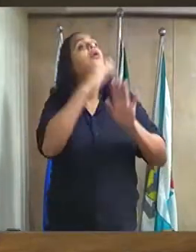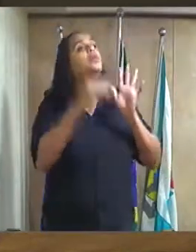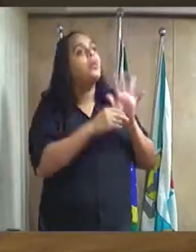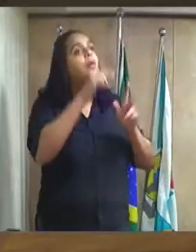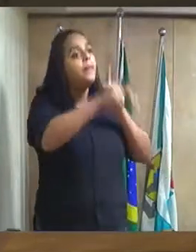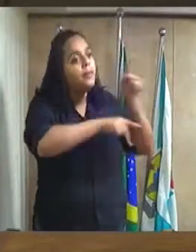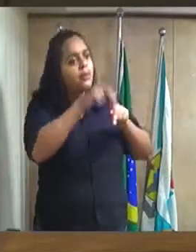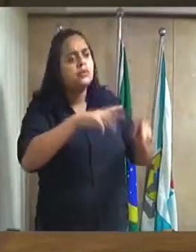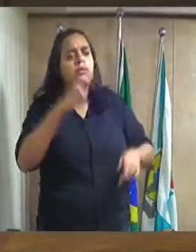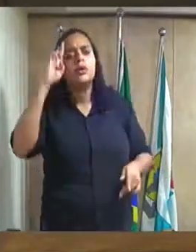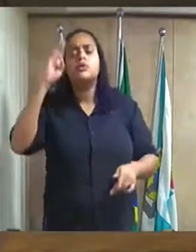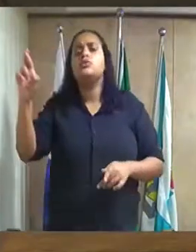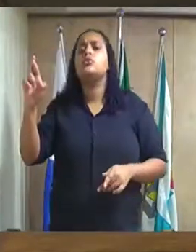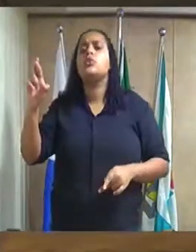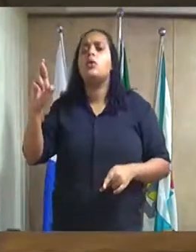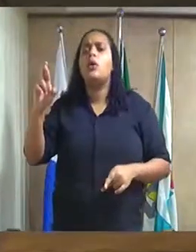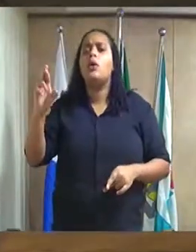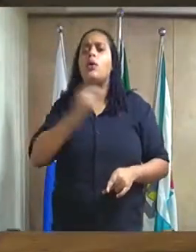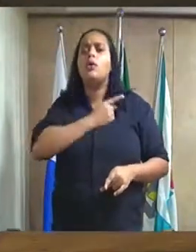Senhor presidente,